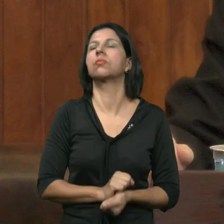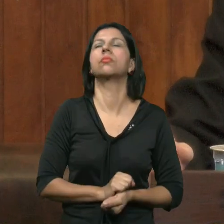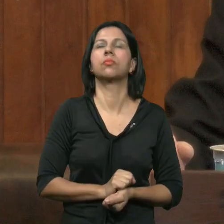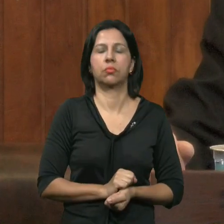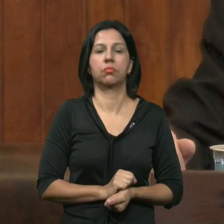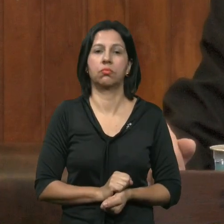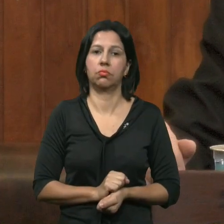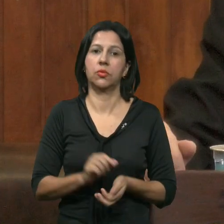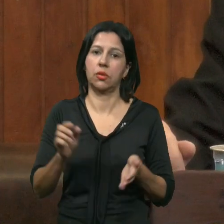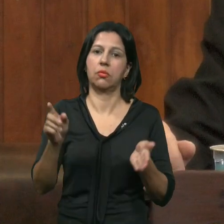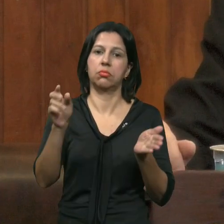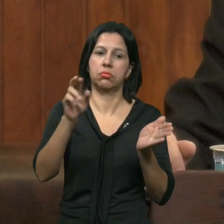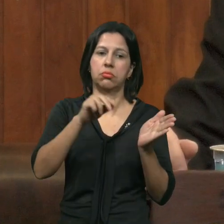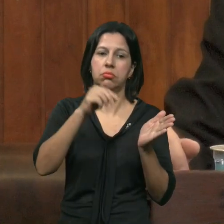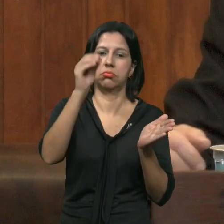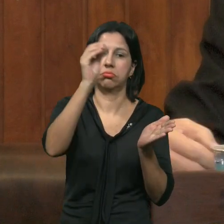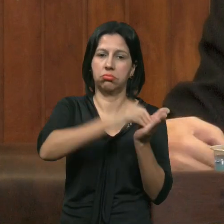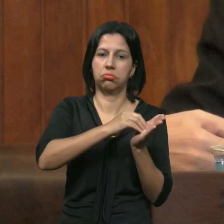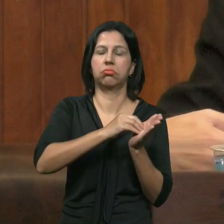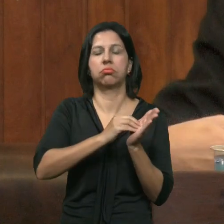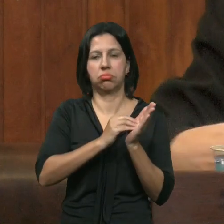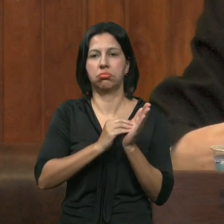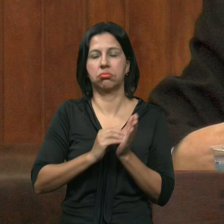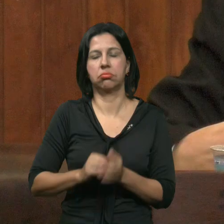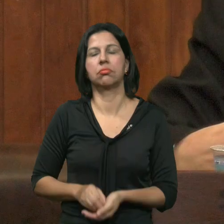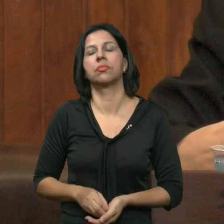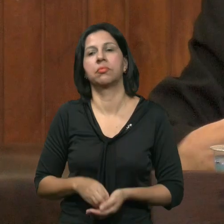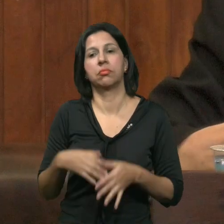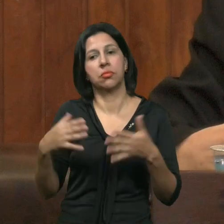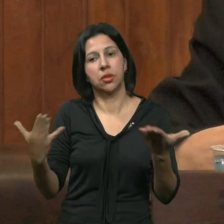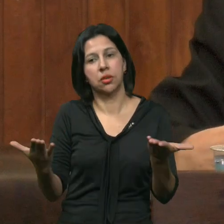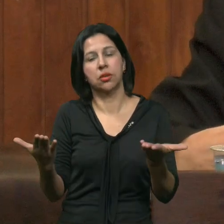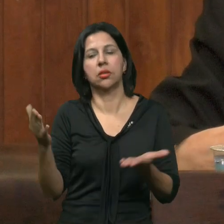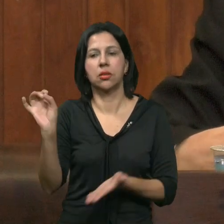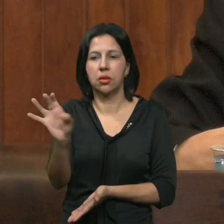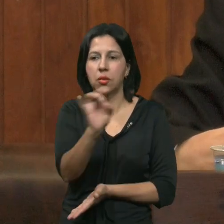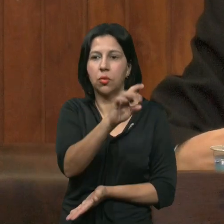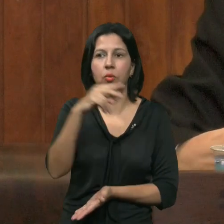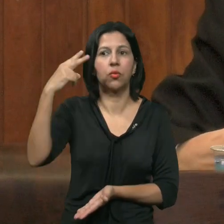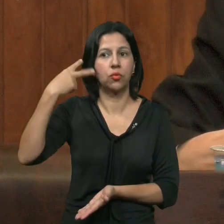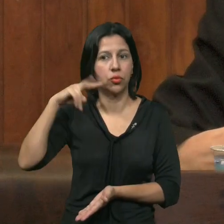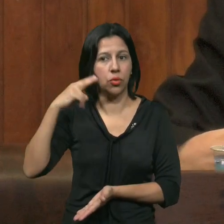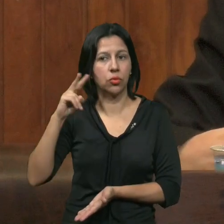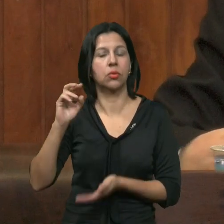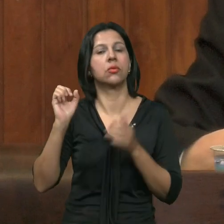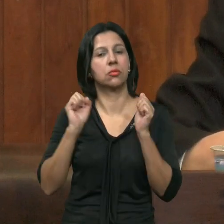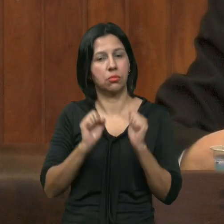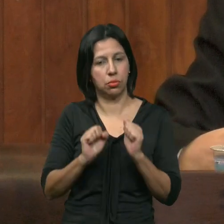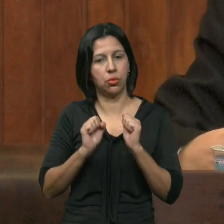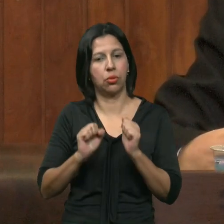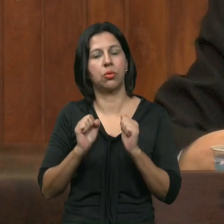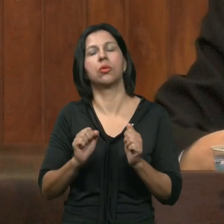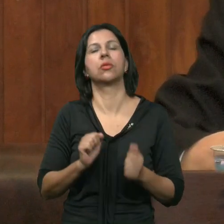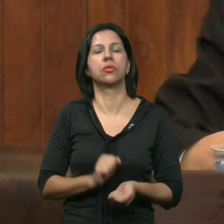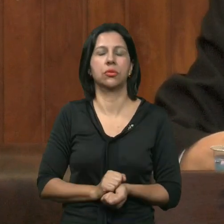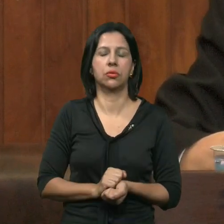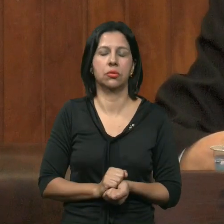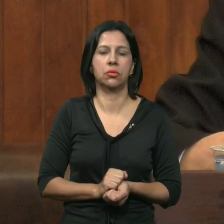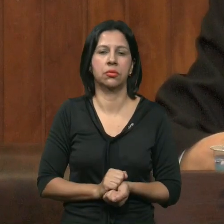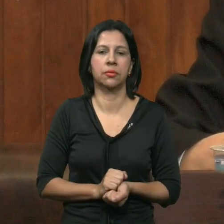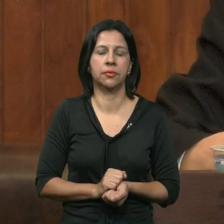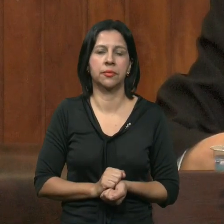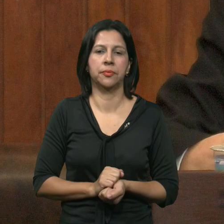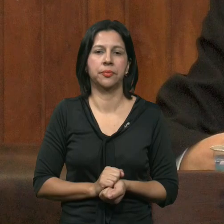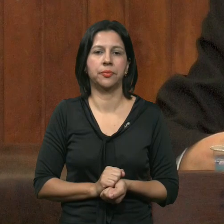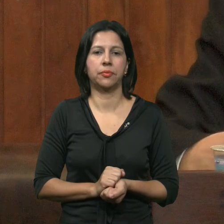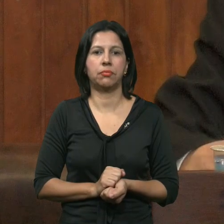Registradas Não é? Mas isso Eu acredito Não impedirá Vereador Rogelinho De que nós Possamos Apreciar Não